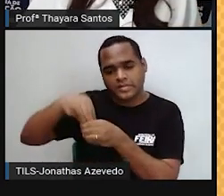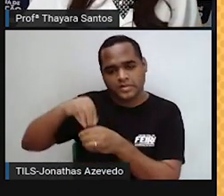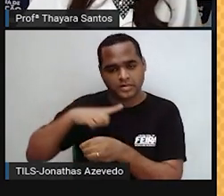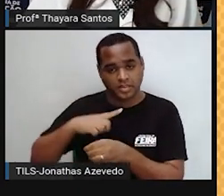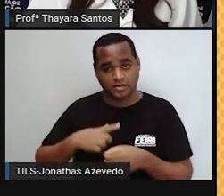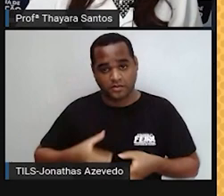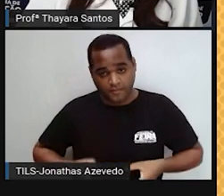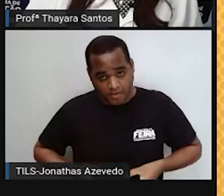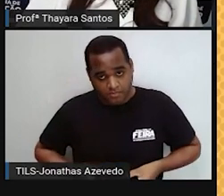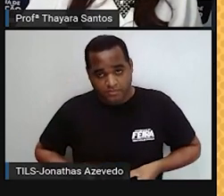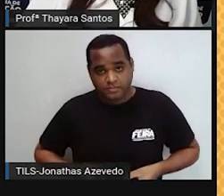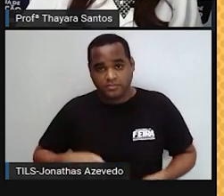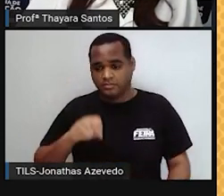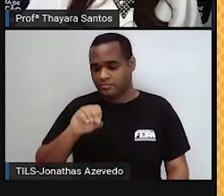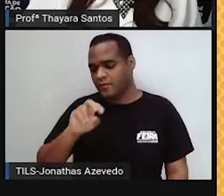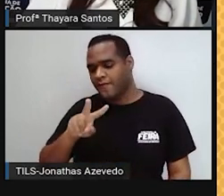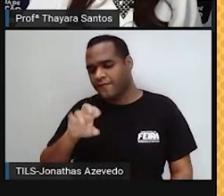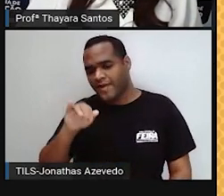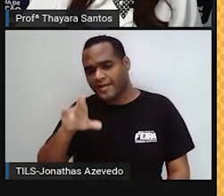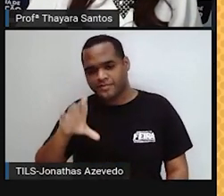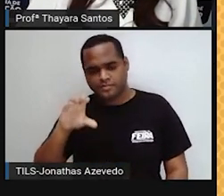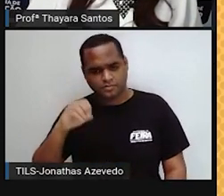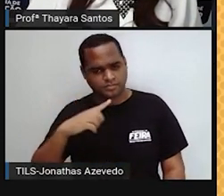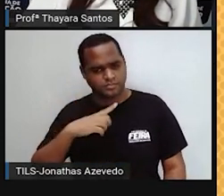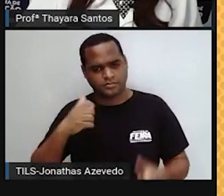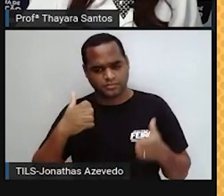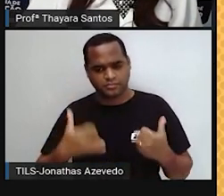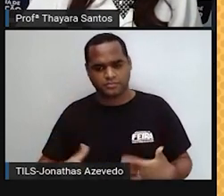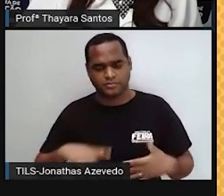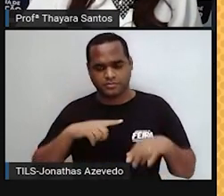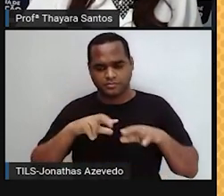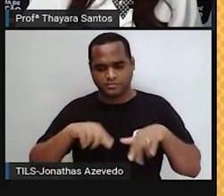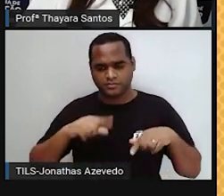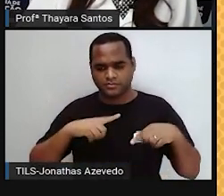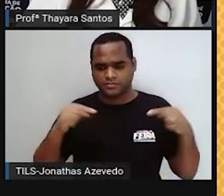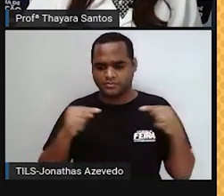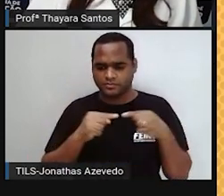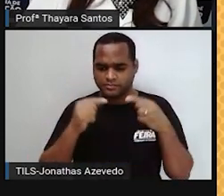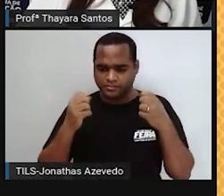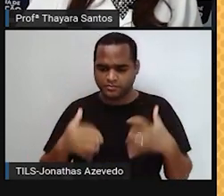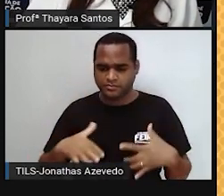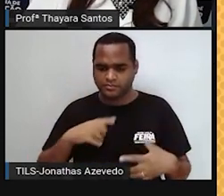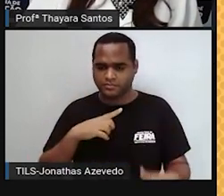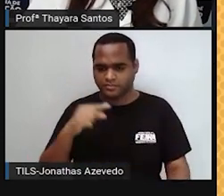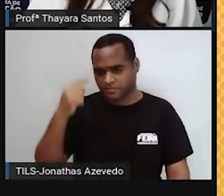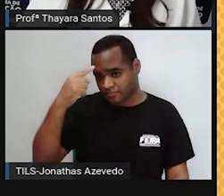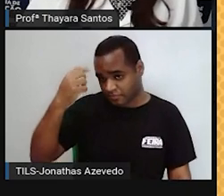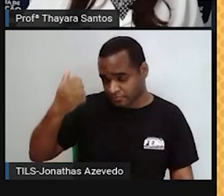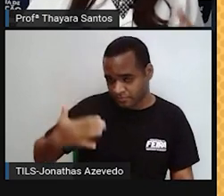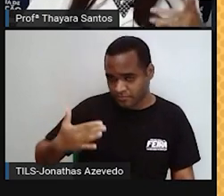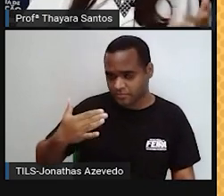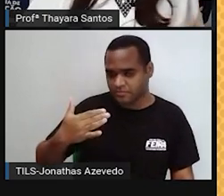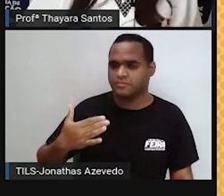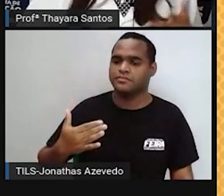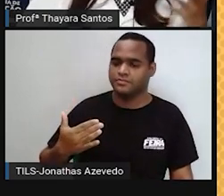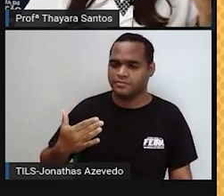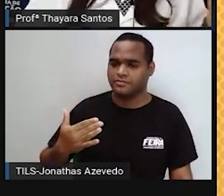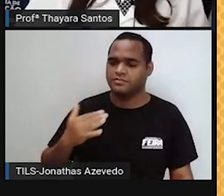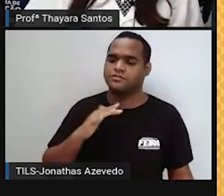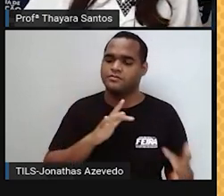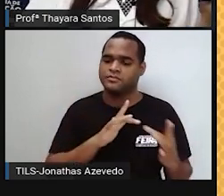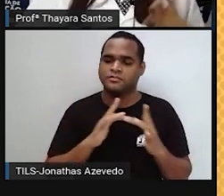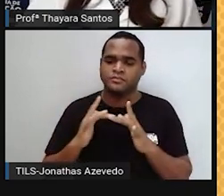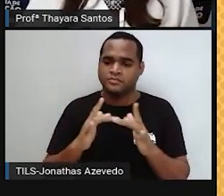de ovários, as trompas de falópio, que também são chamadas de tubas uterinas, uma de cada lado conectando ali